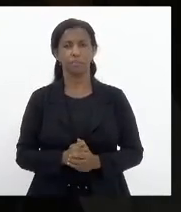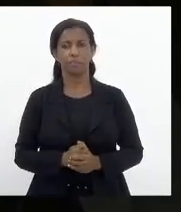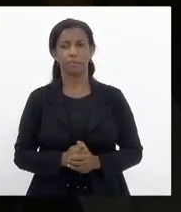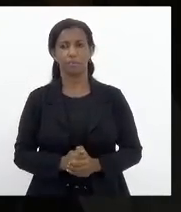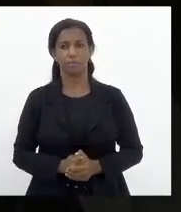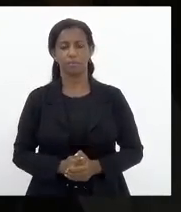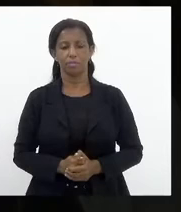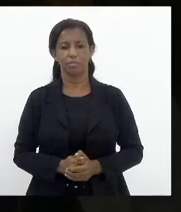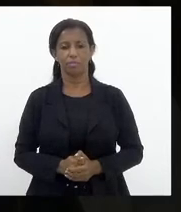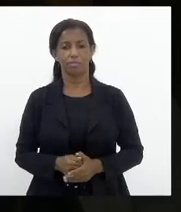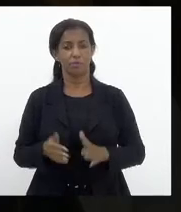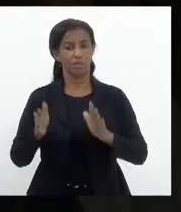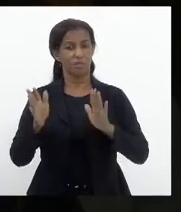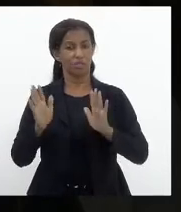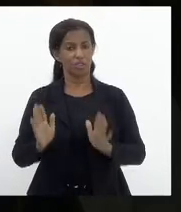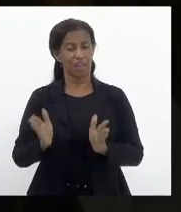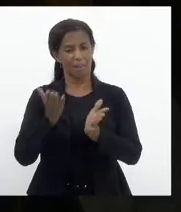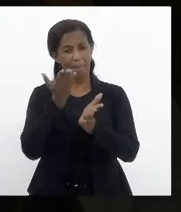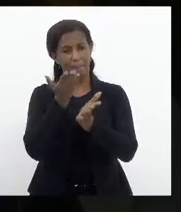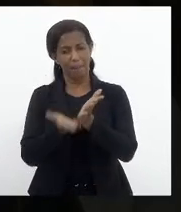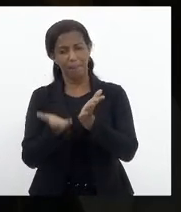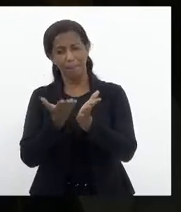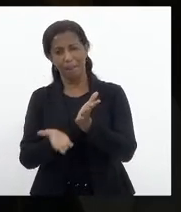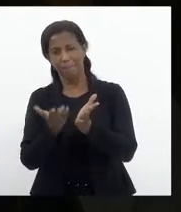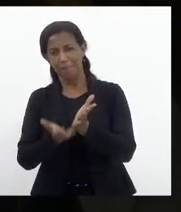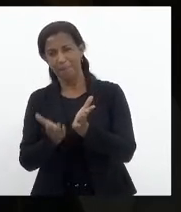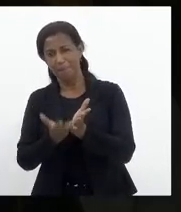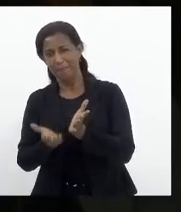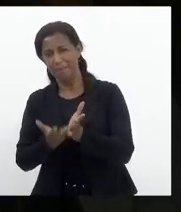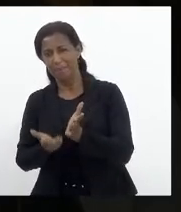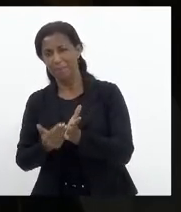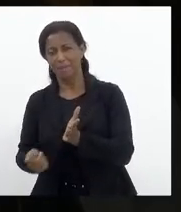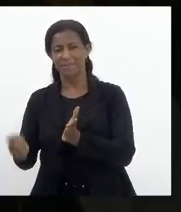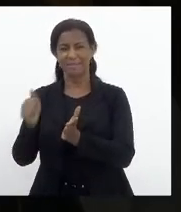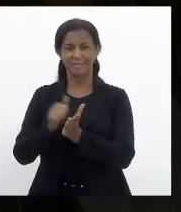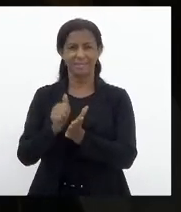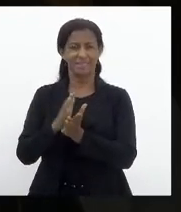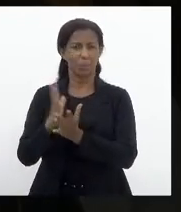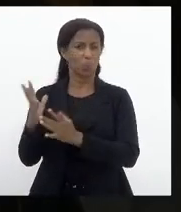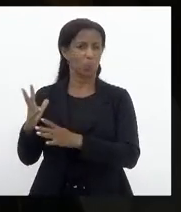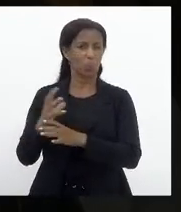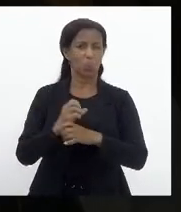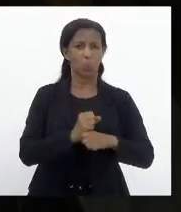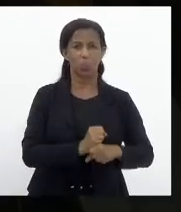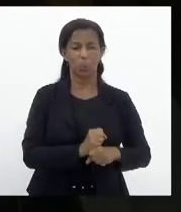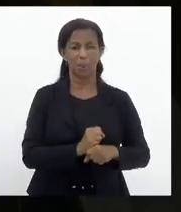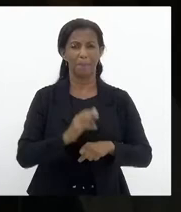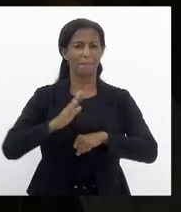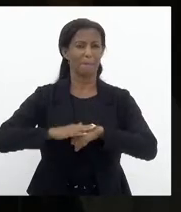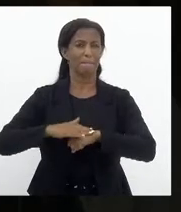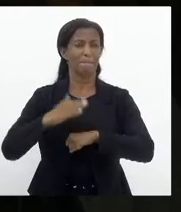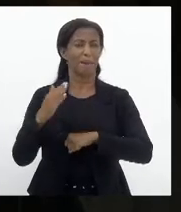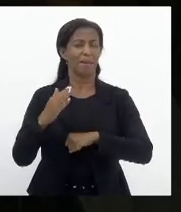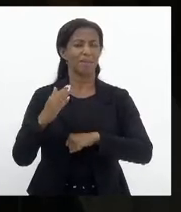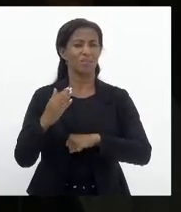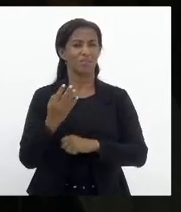já sofreu perdas acumuladas de mais de